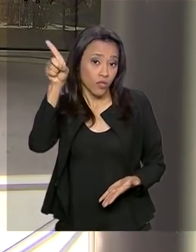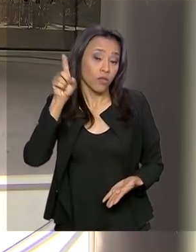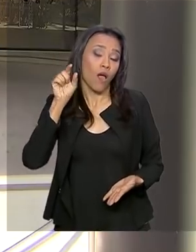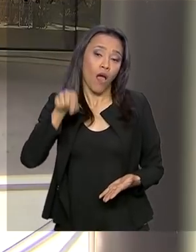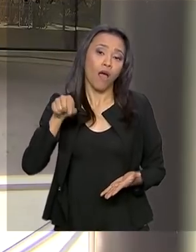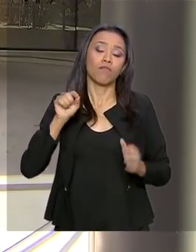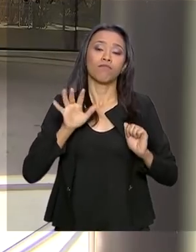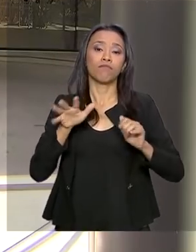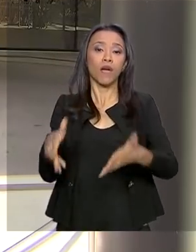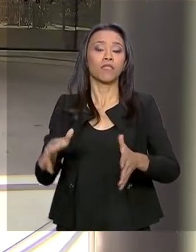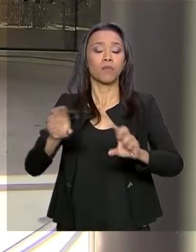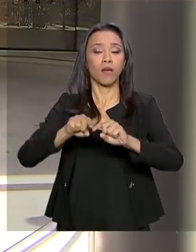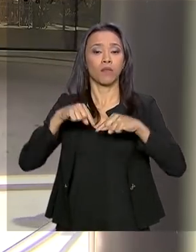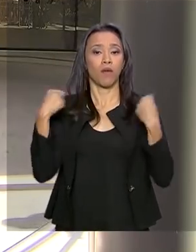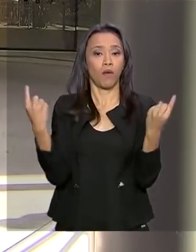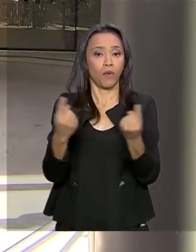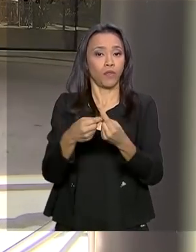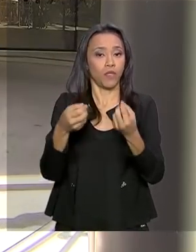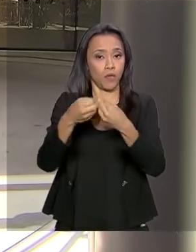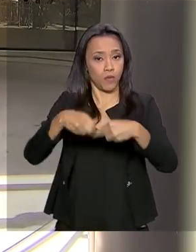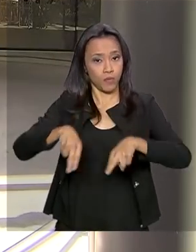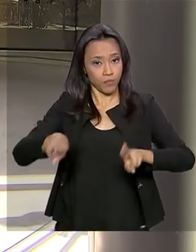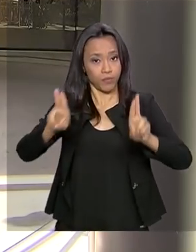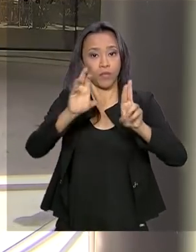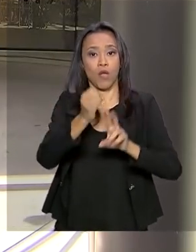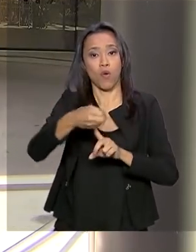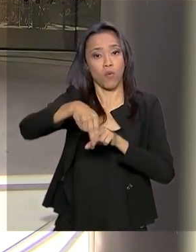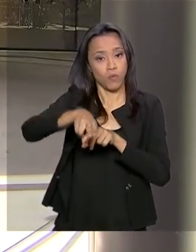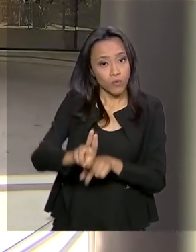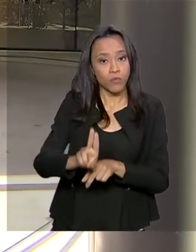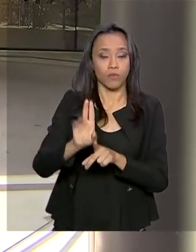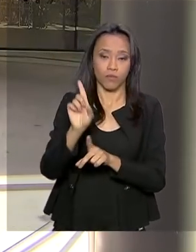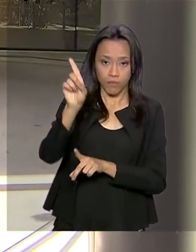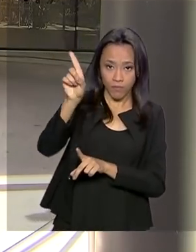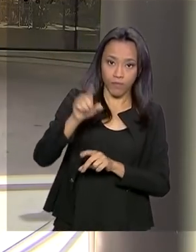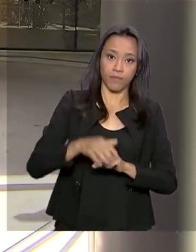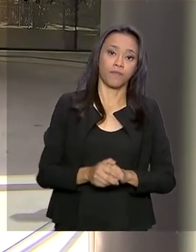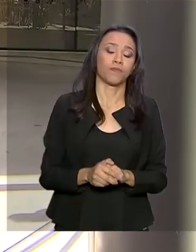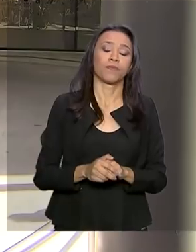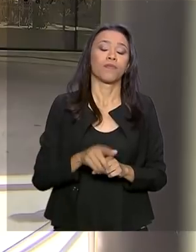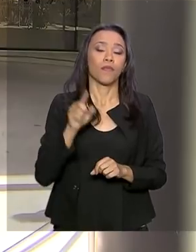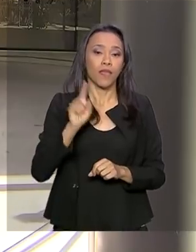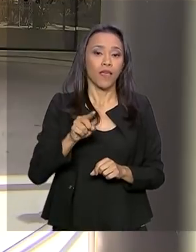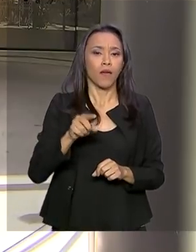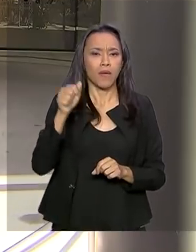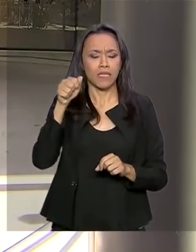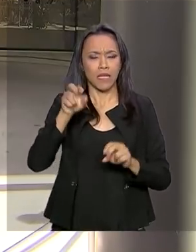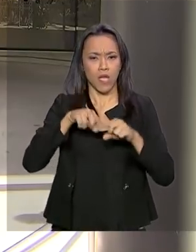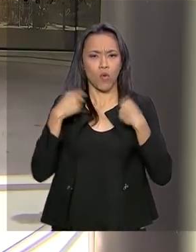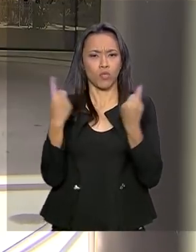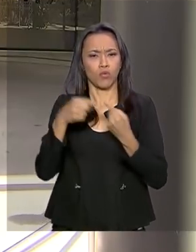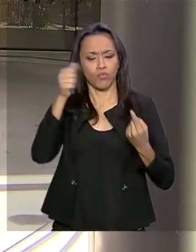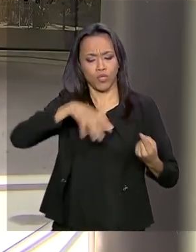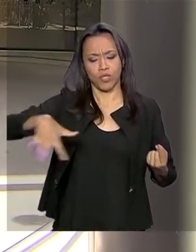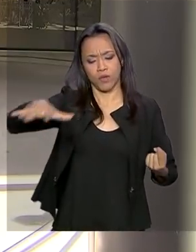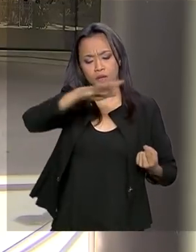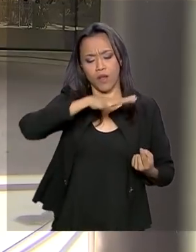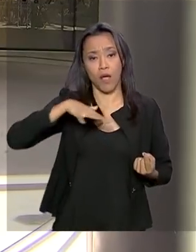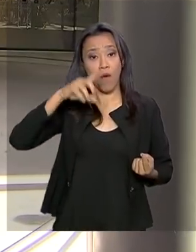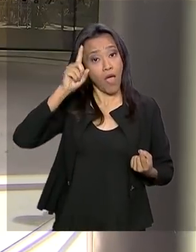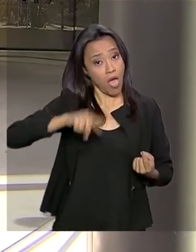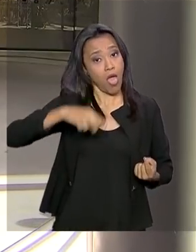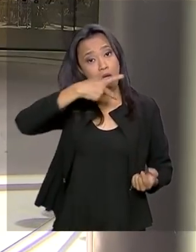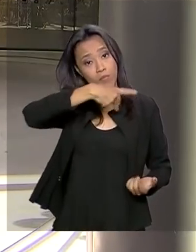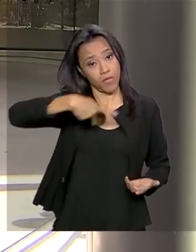Assembleia da Organização das Nações Unidas, a Assembleia Geral. Tradicionalmente é o presidente